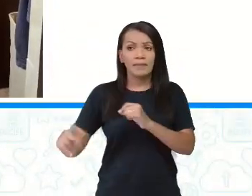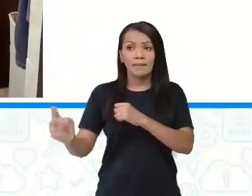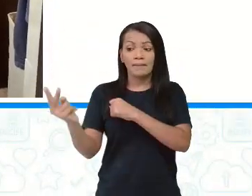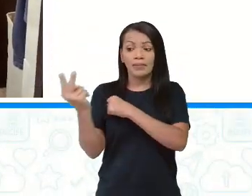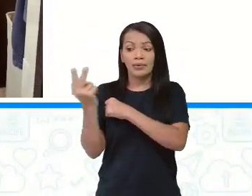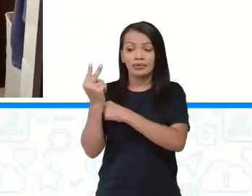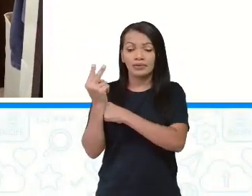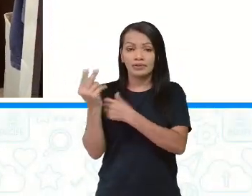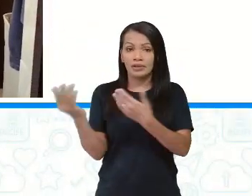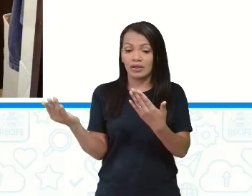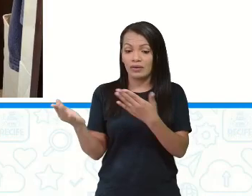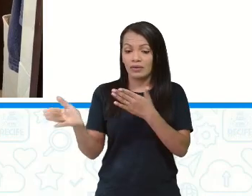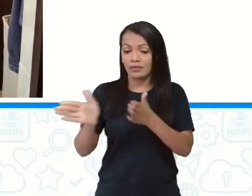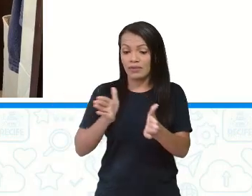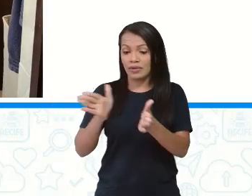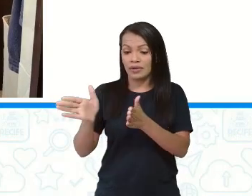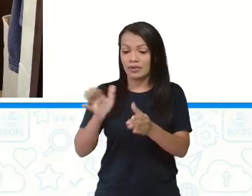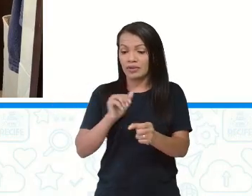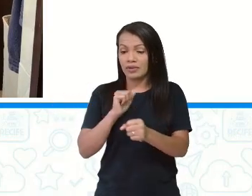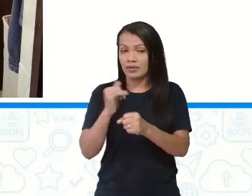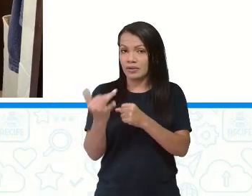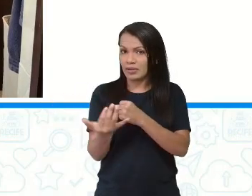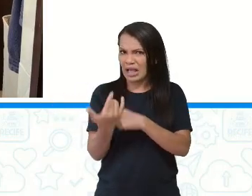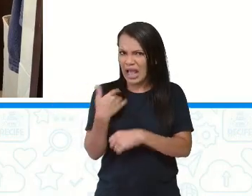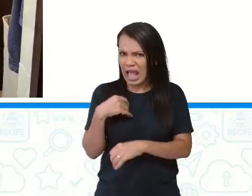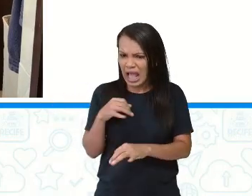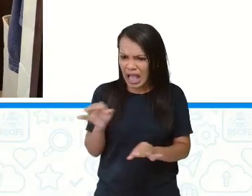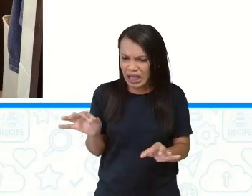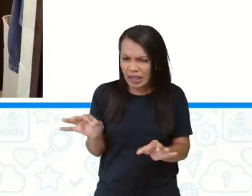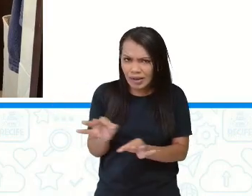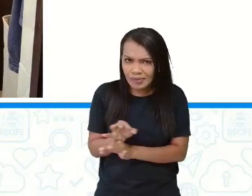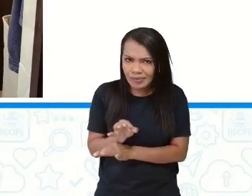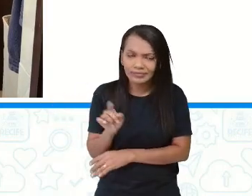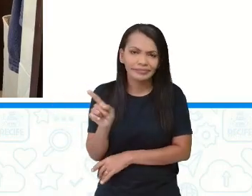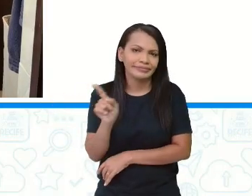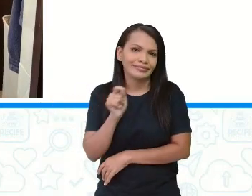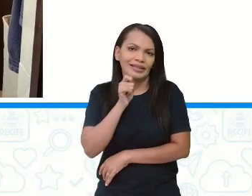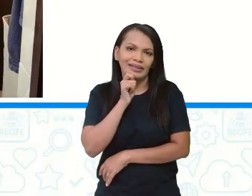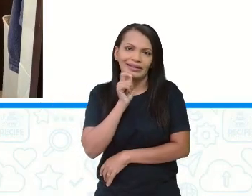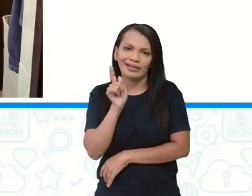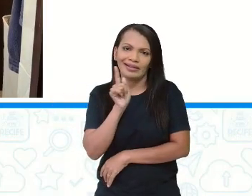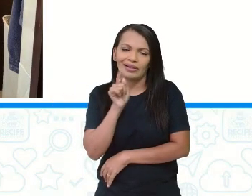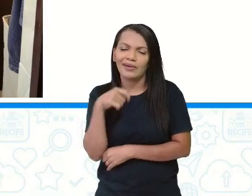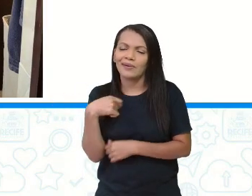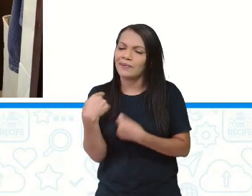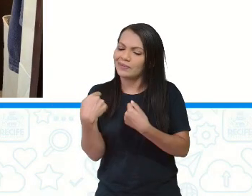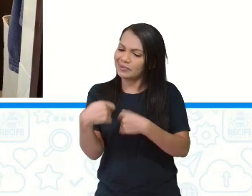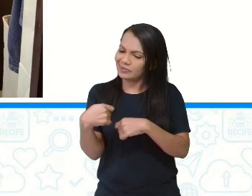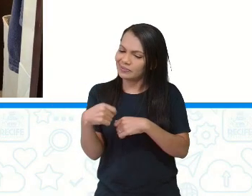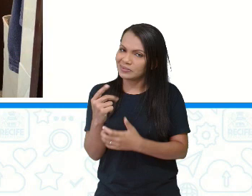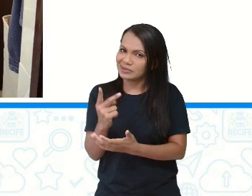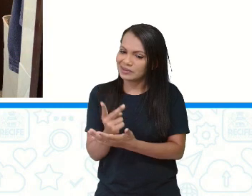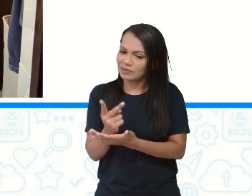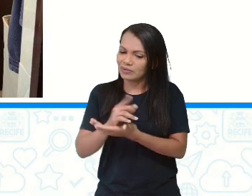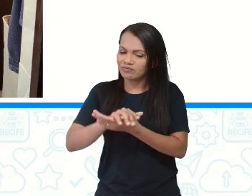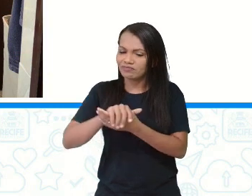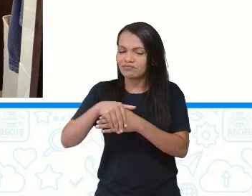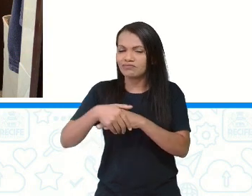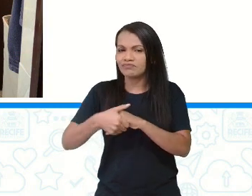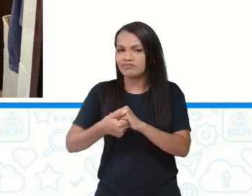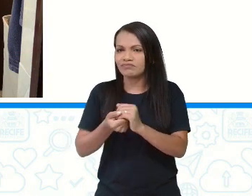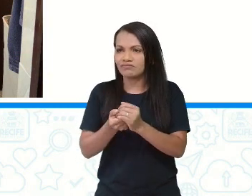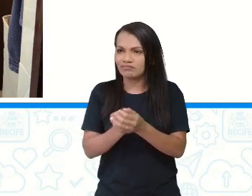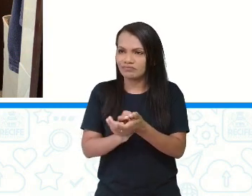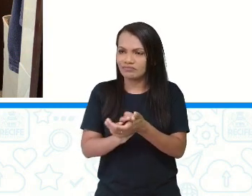no momento de pandemia, a pandemia não acabou, hein? Então, precisamos estar sempre nos higienizando. E o